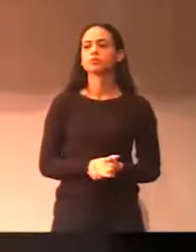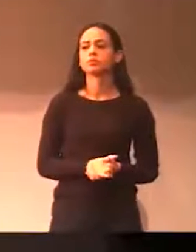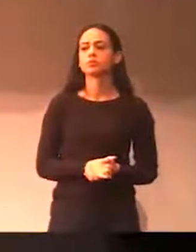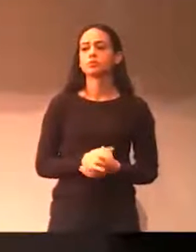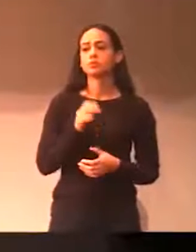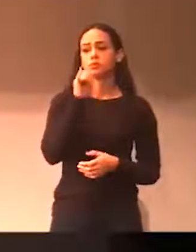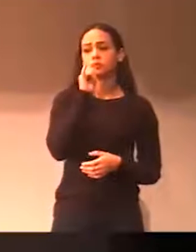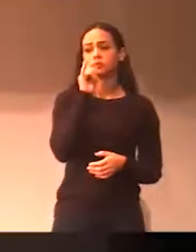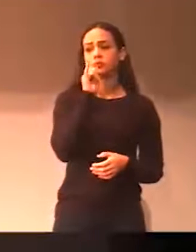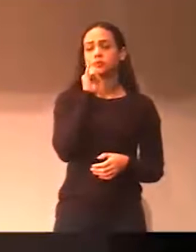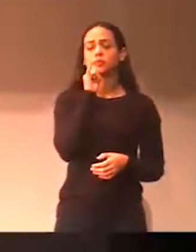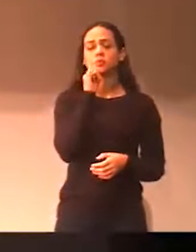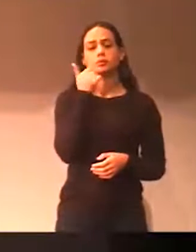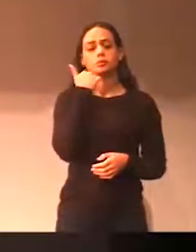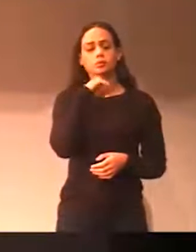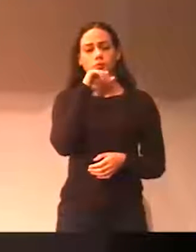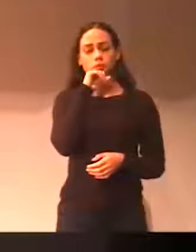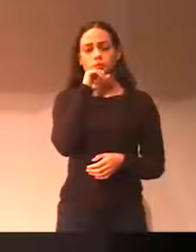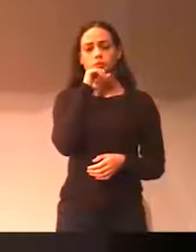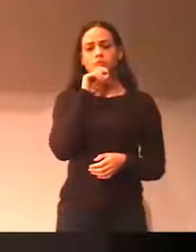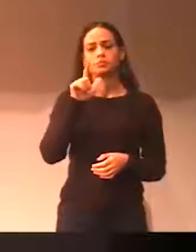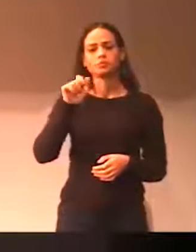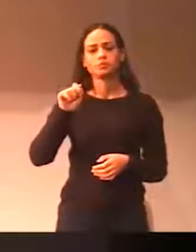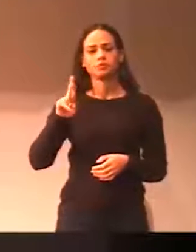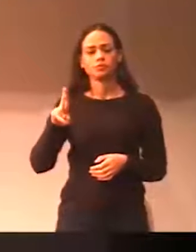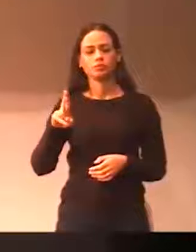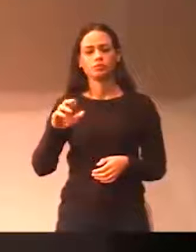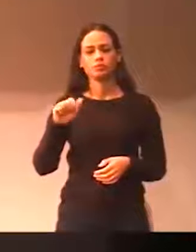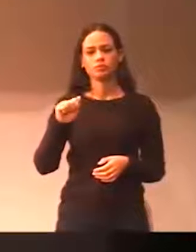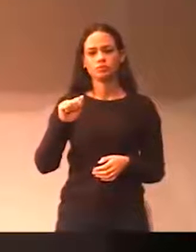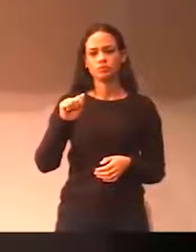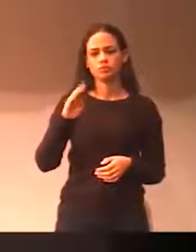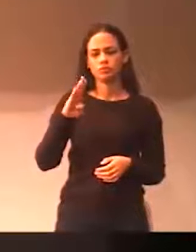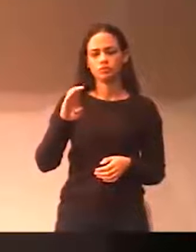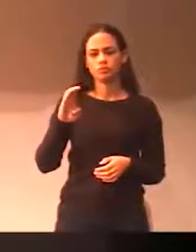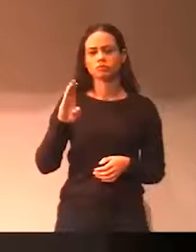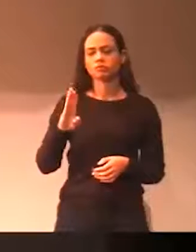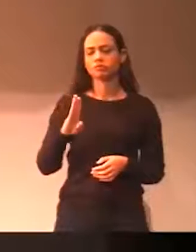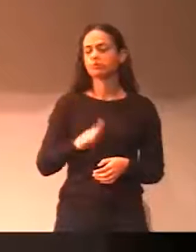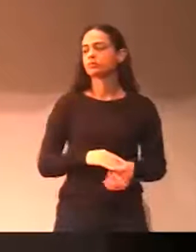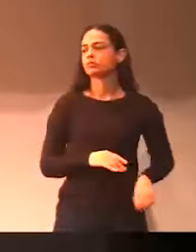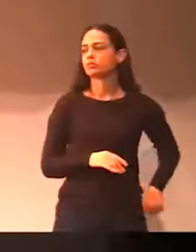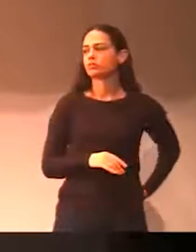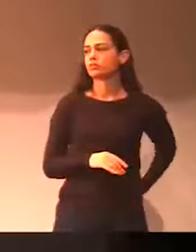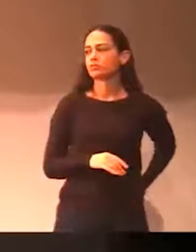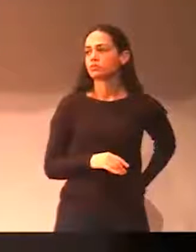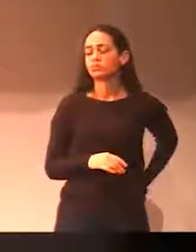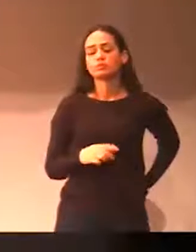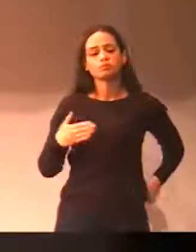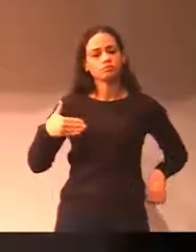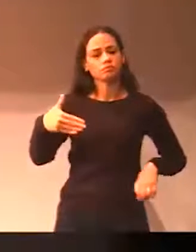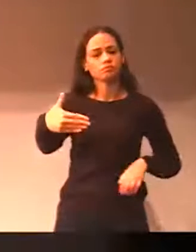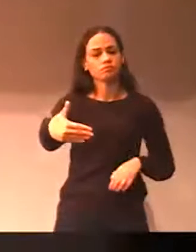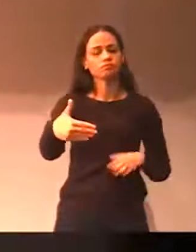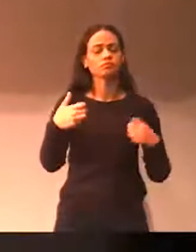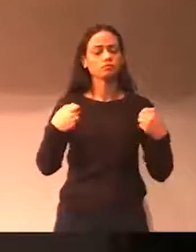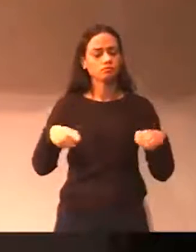LARCAB, que está em andamento ainda. Eu não gosto muito do gerúndio, mas como não está resolvido, precisa se resolver.